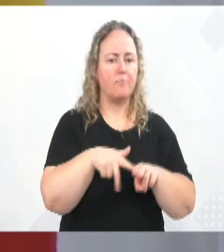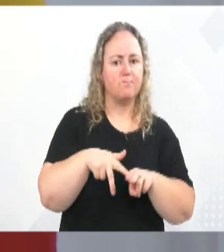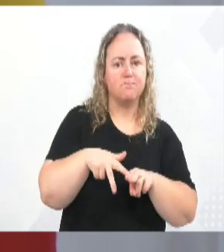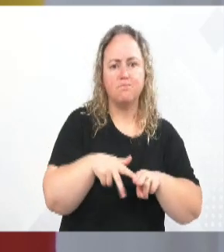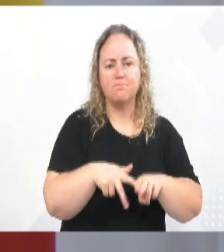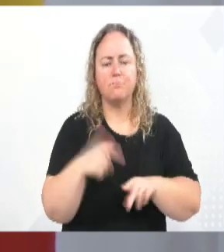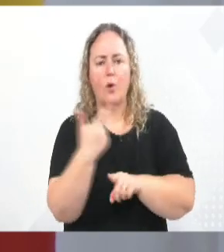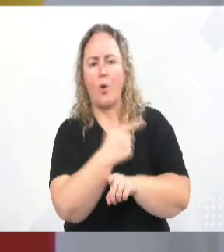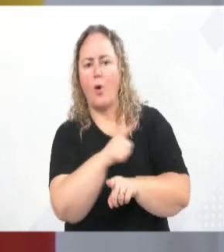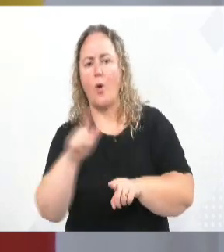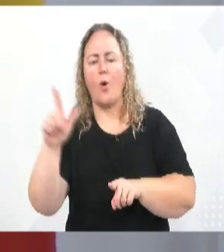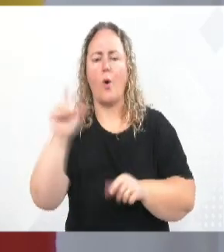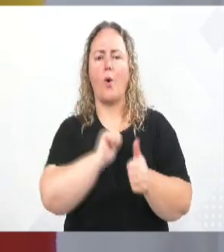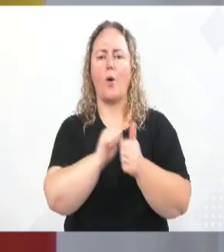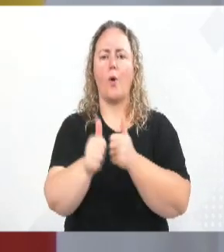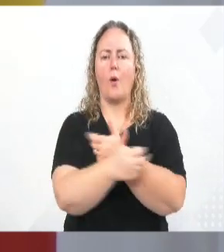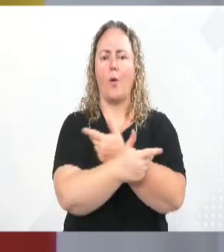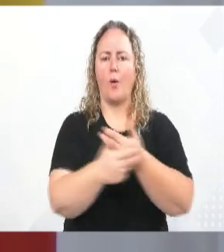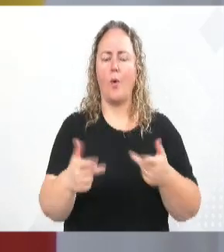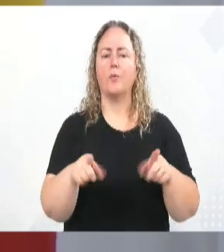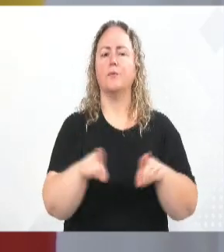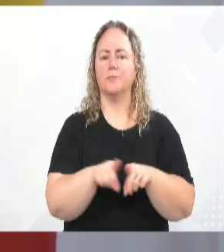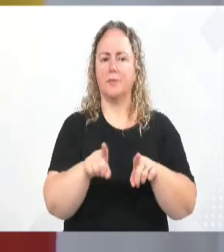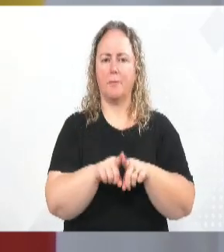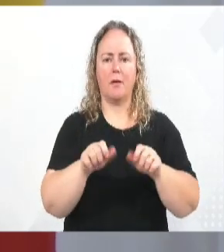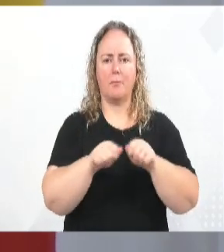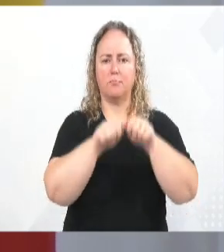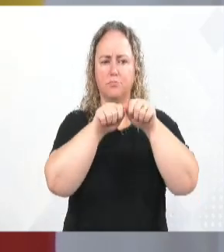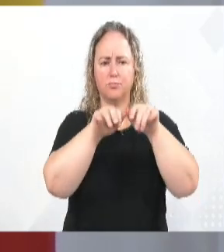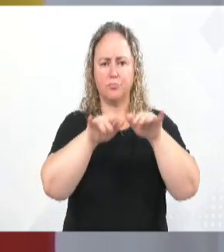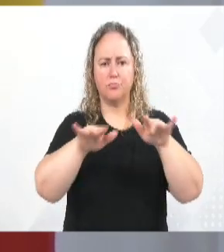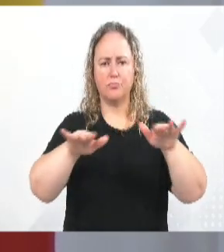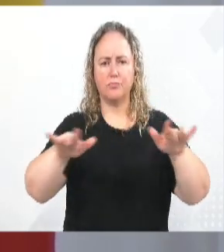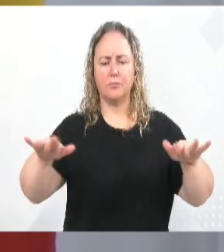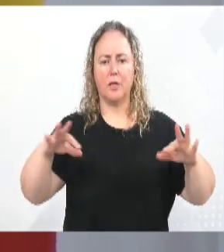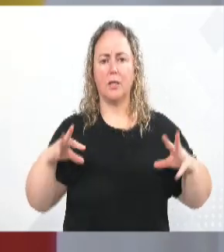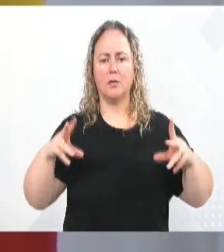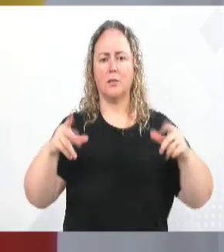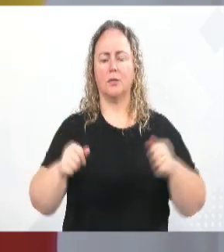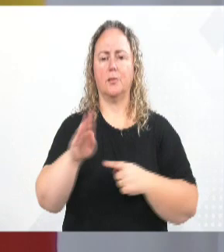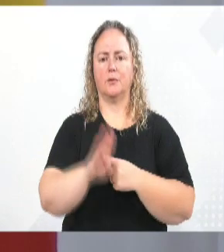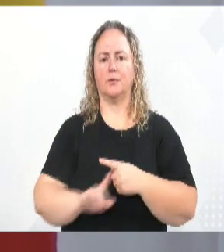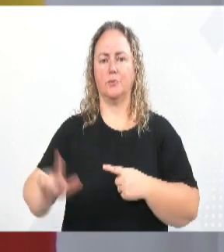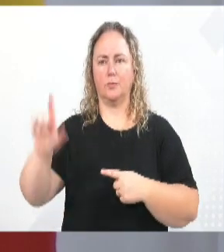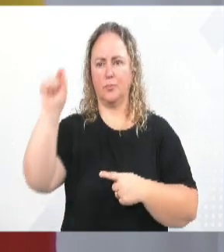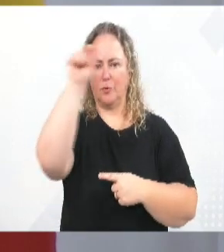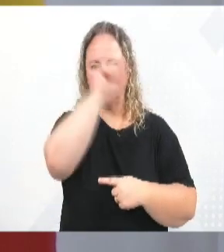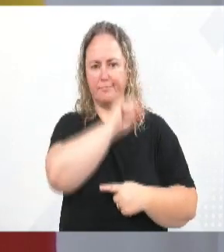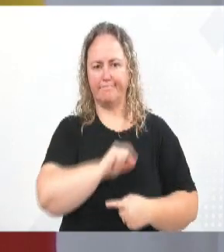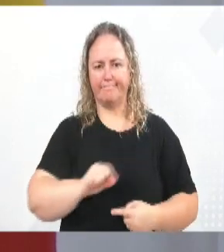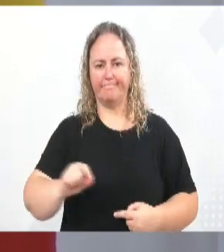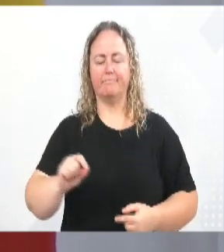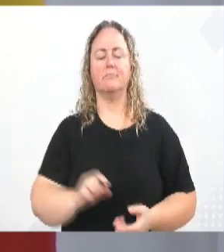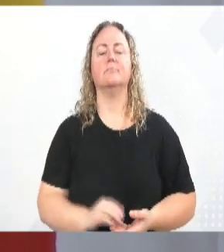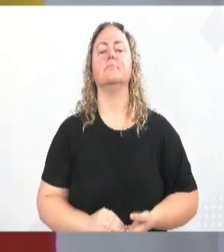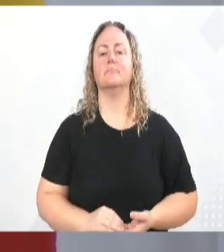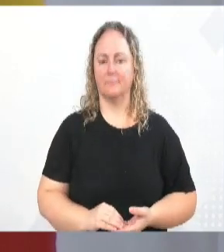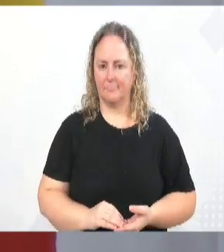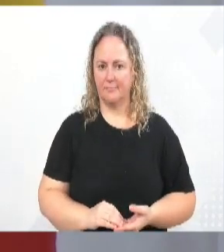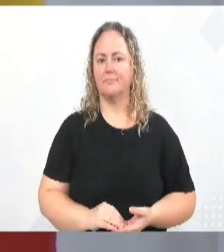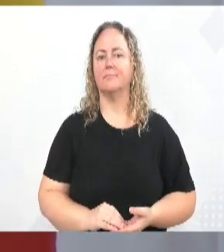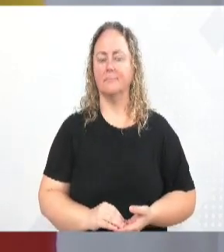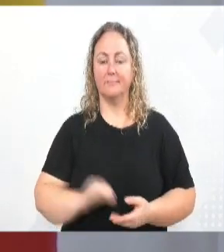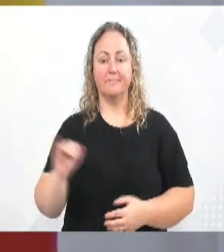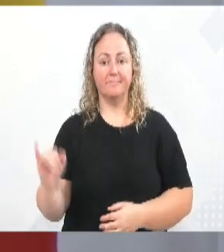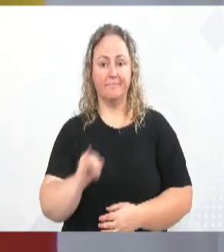diversas outras atividades esportivas, para todos os cantos e todos os bairros da cidade de Blumenau. Então, isso é muito importante